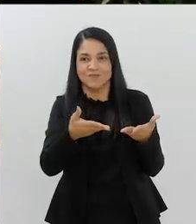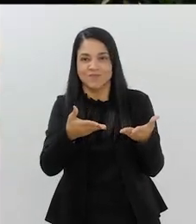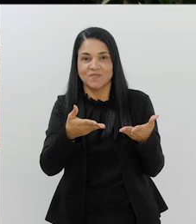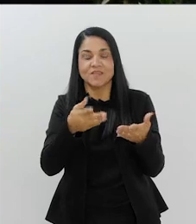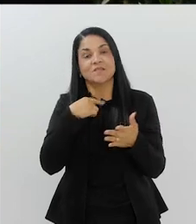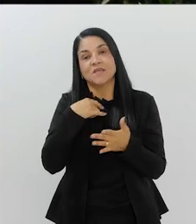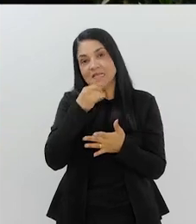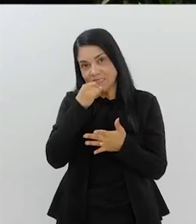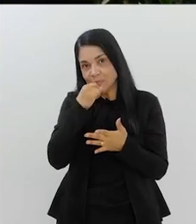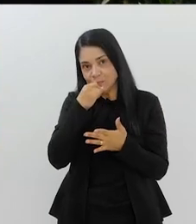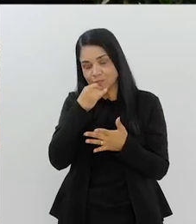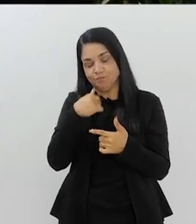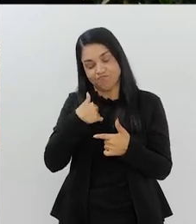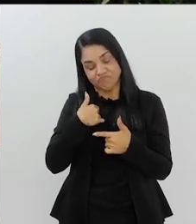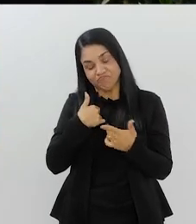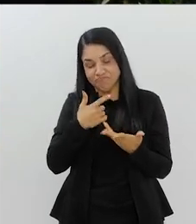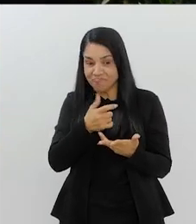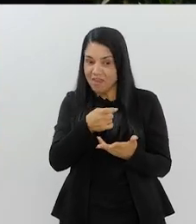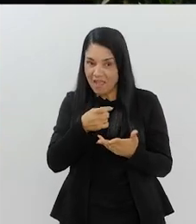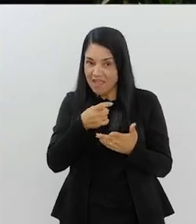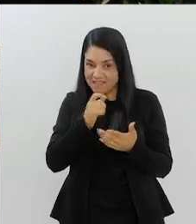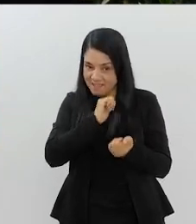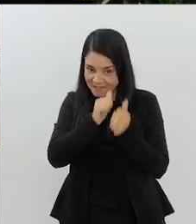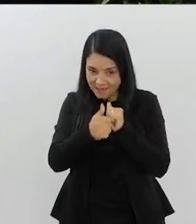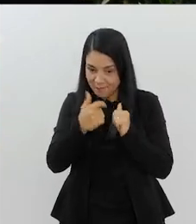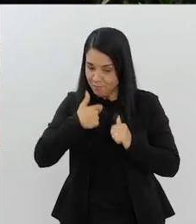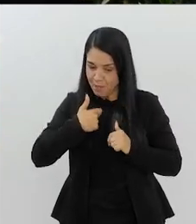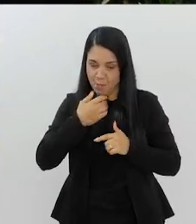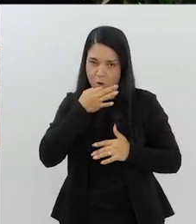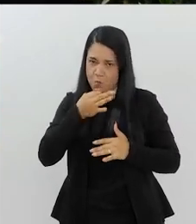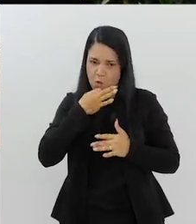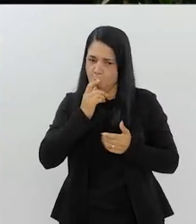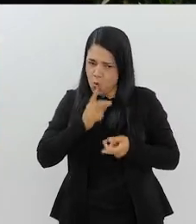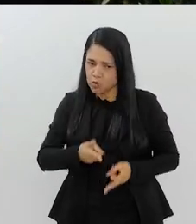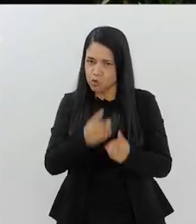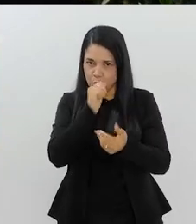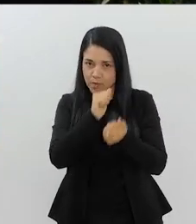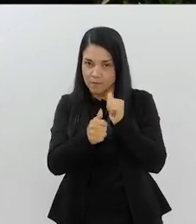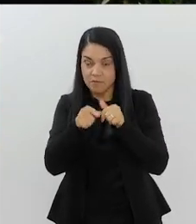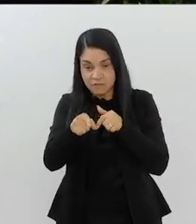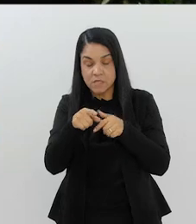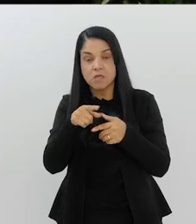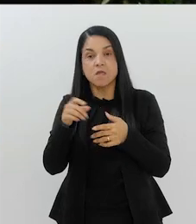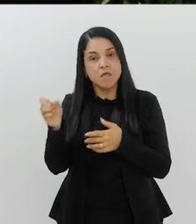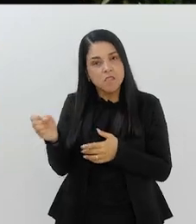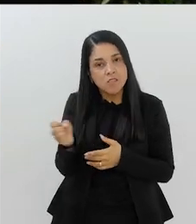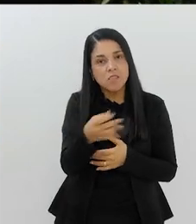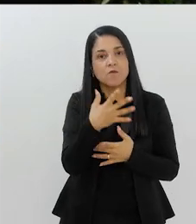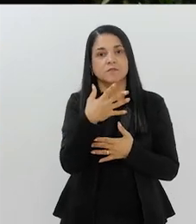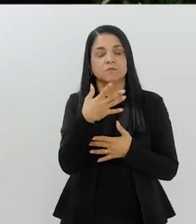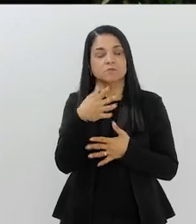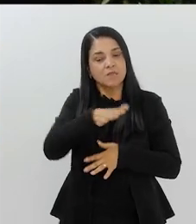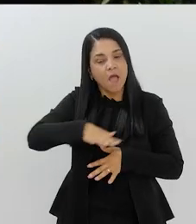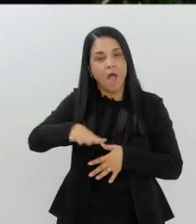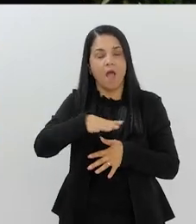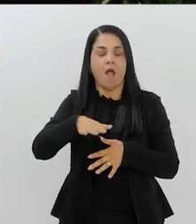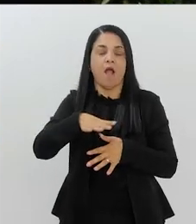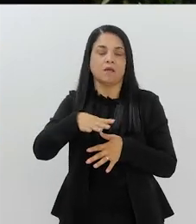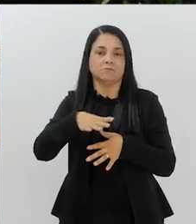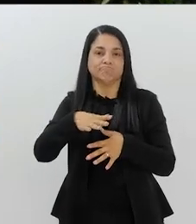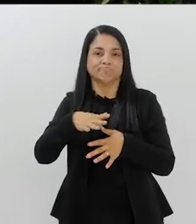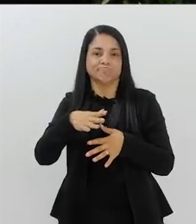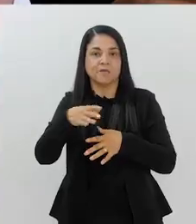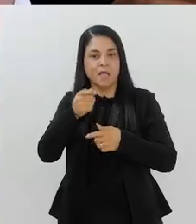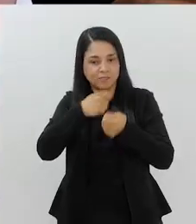vamos lá, ex-atleta, para mim não é, para mim é atleta. Qual é a tua opinião em relação a isso? Renovação é importante? Na área administrativa